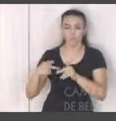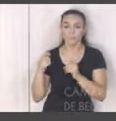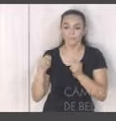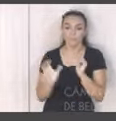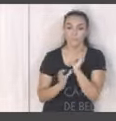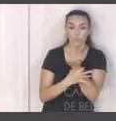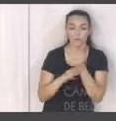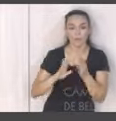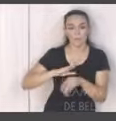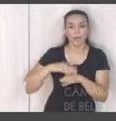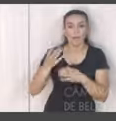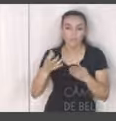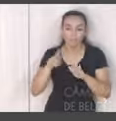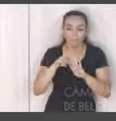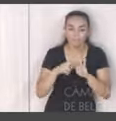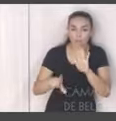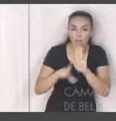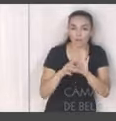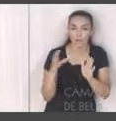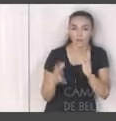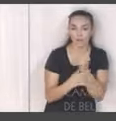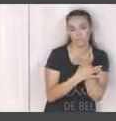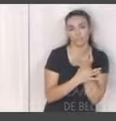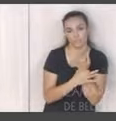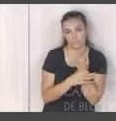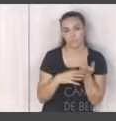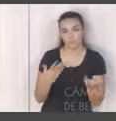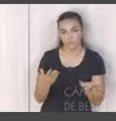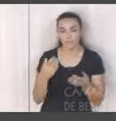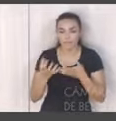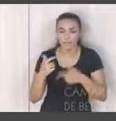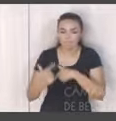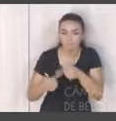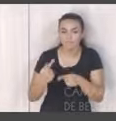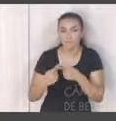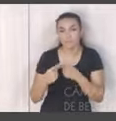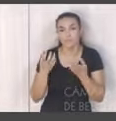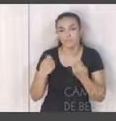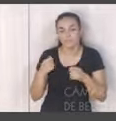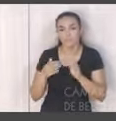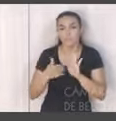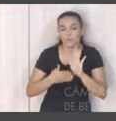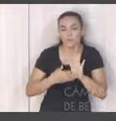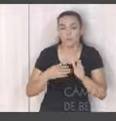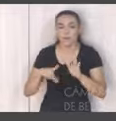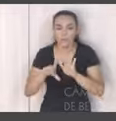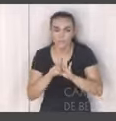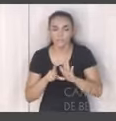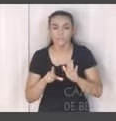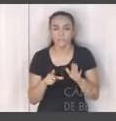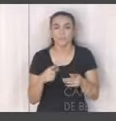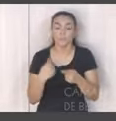gente quer dar uma regulada nessa nessa questão a gente está trabalhando mesmo fazendo propósito de modificação de legislação pra